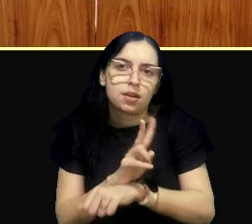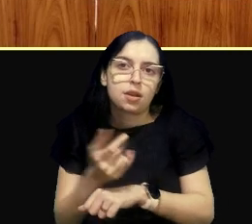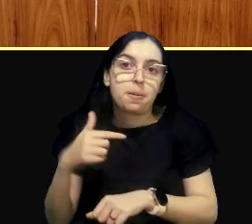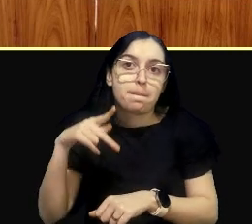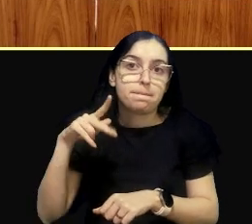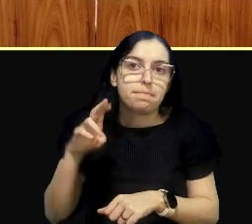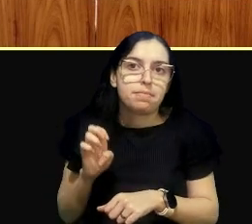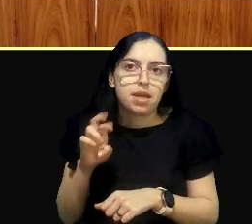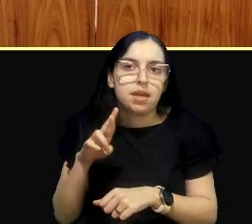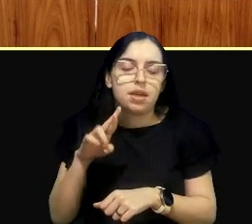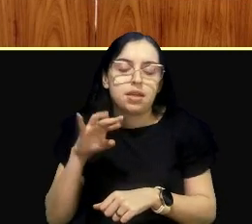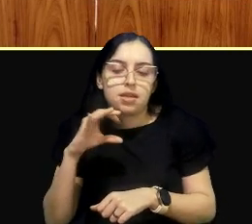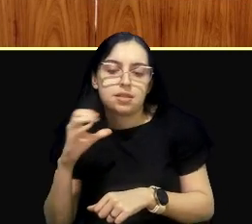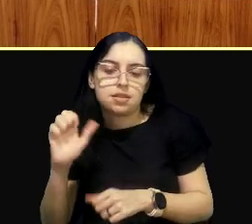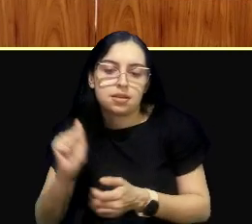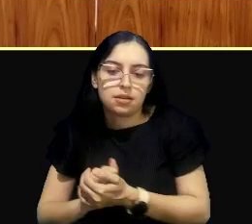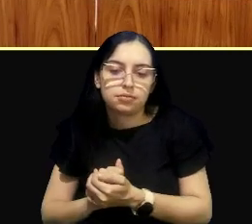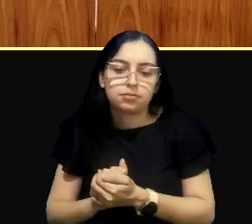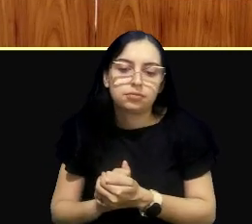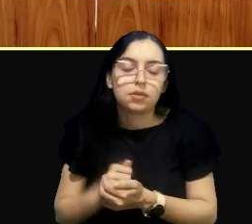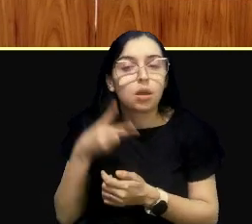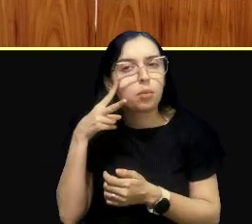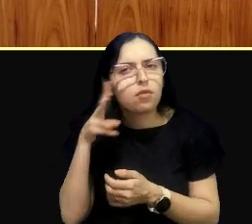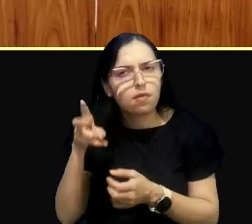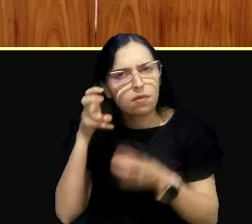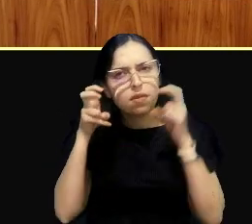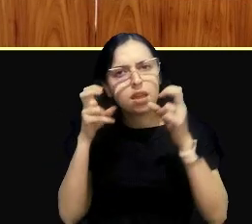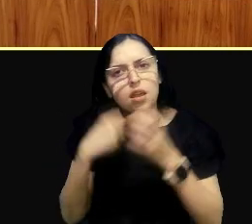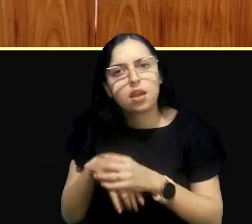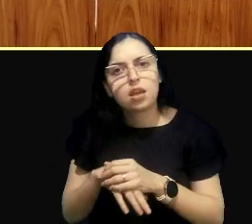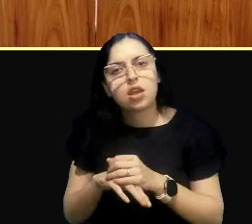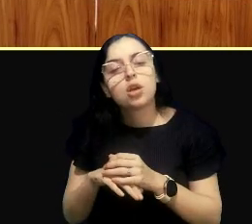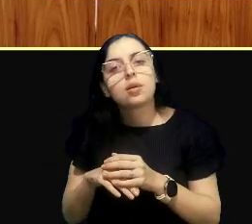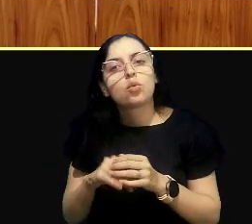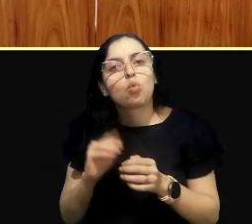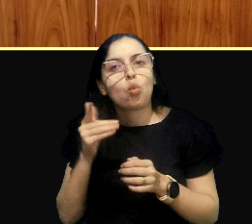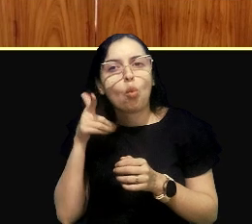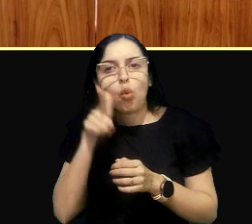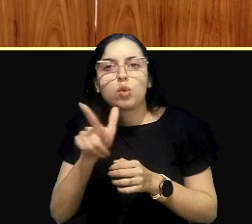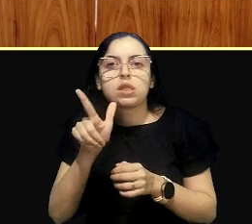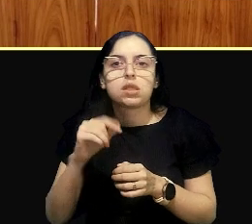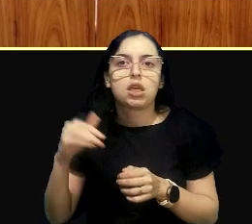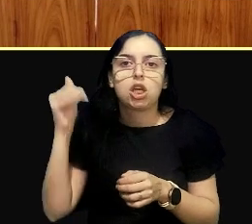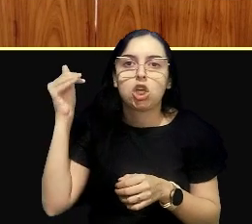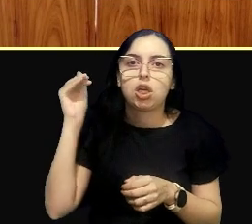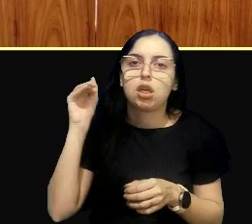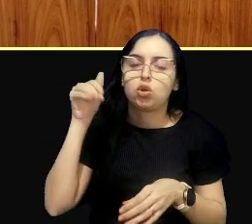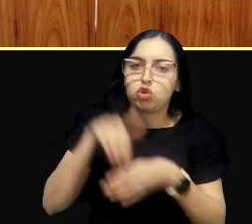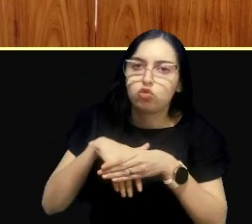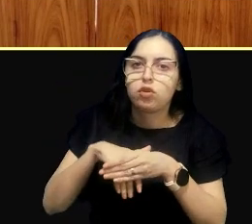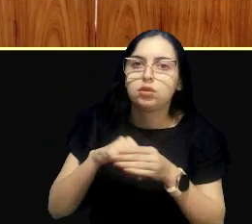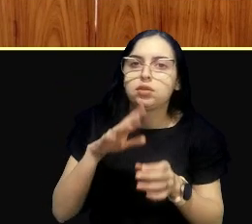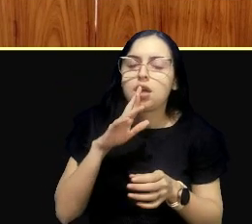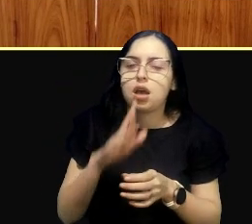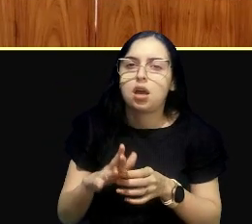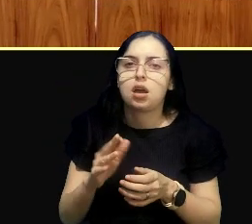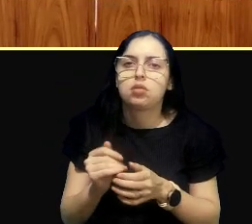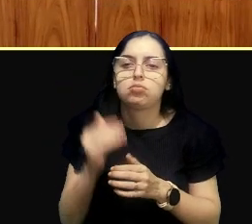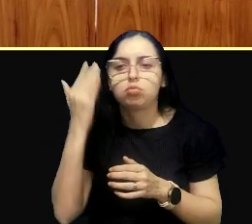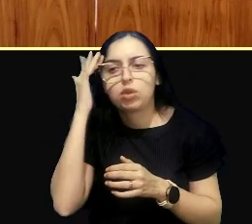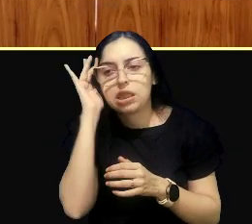para ele ter condições de julgar, ter uma ideia do entorno,